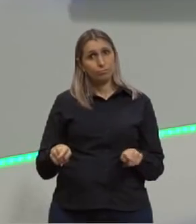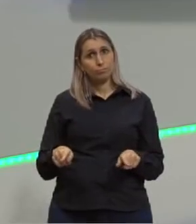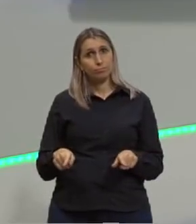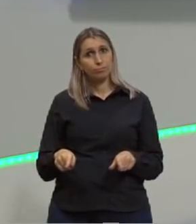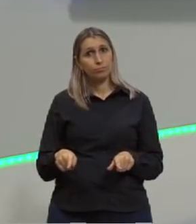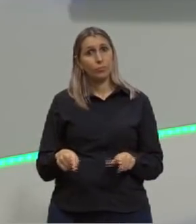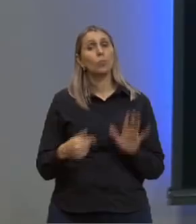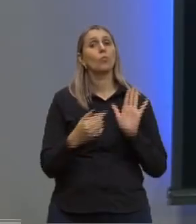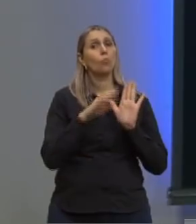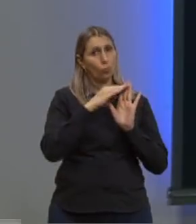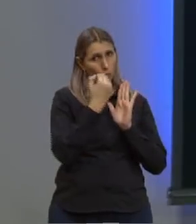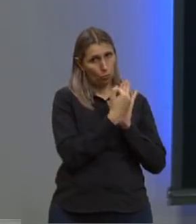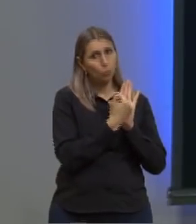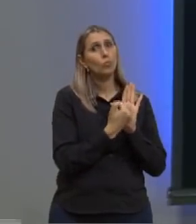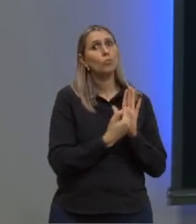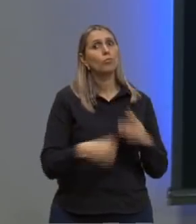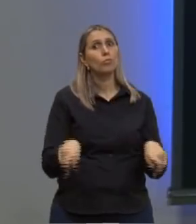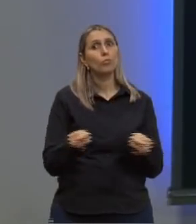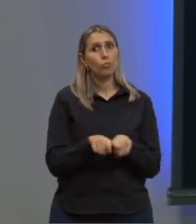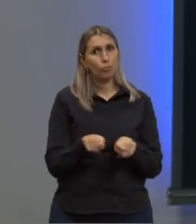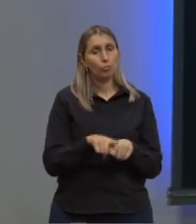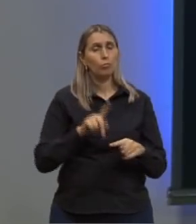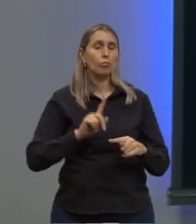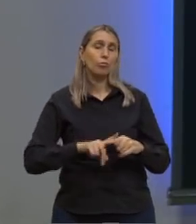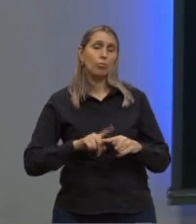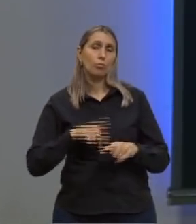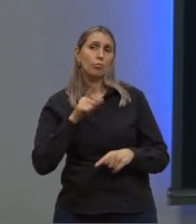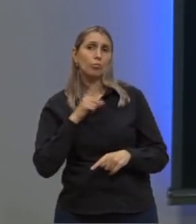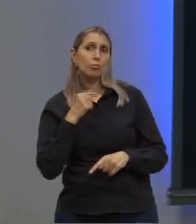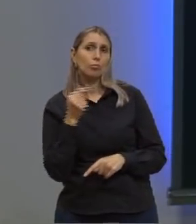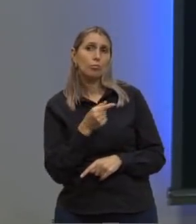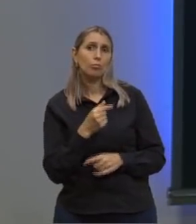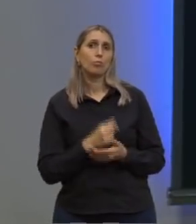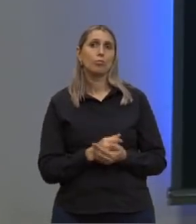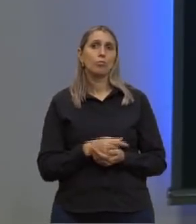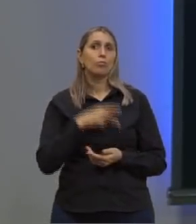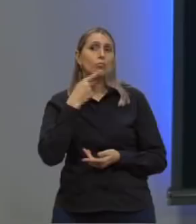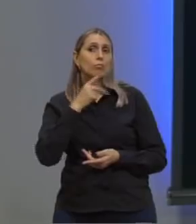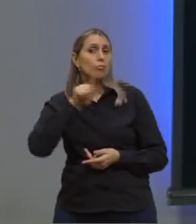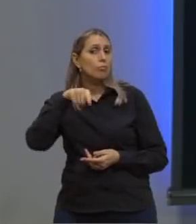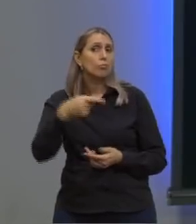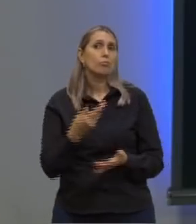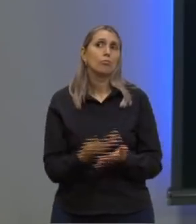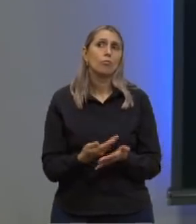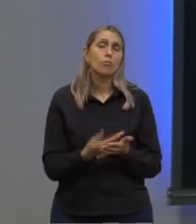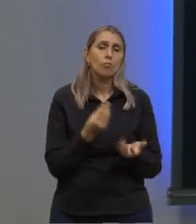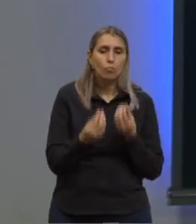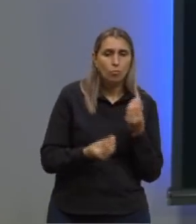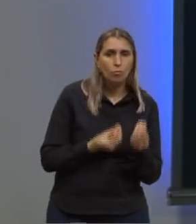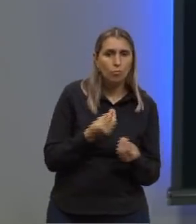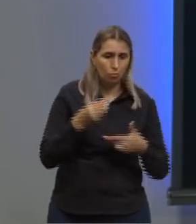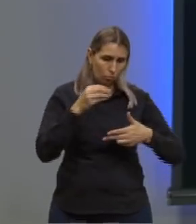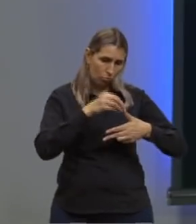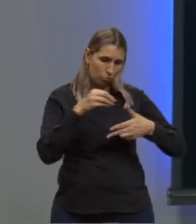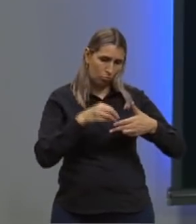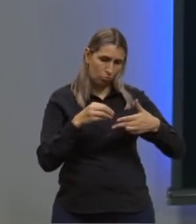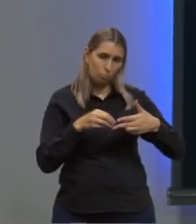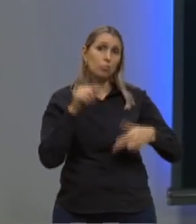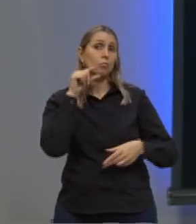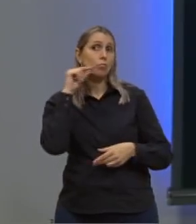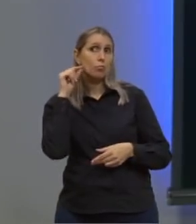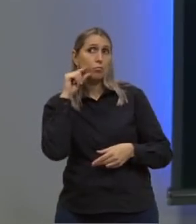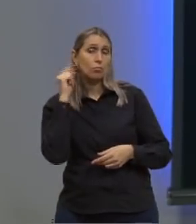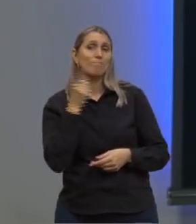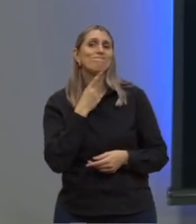pontuar por quê? A gente tem aqui, eu já citei em outras aulas, como no Enem e no vestibular eles